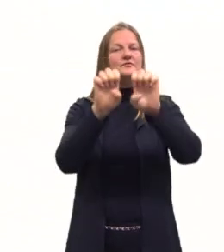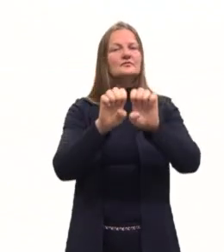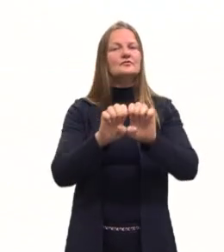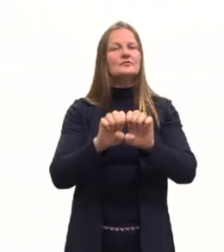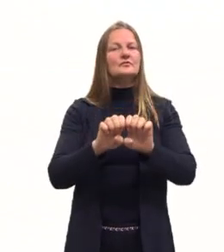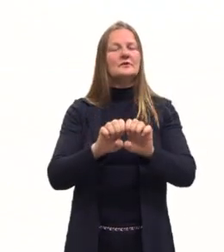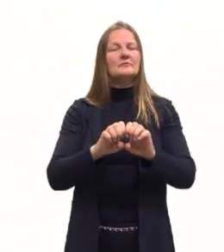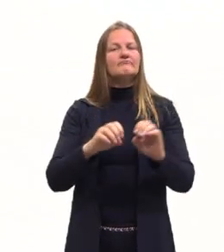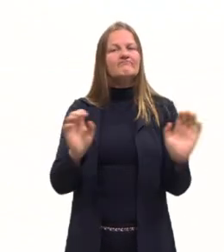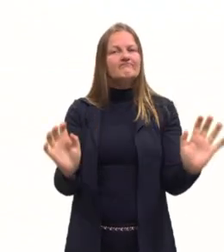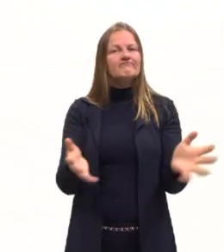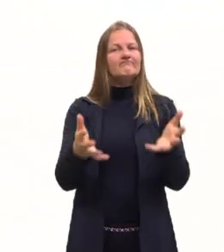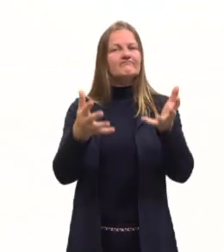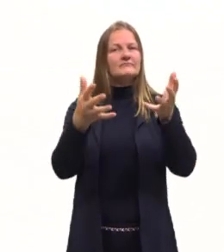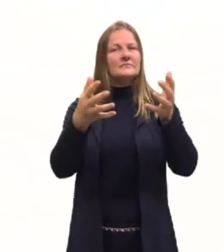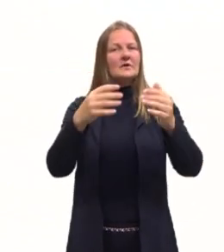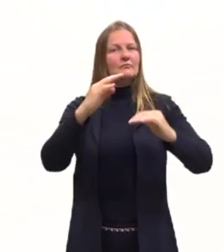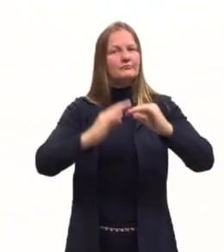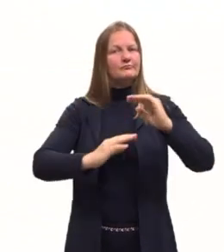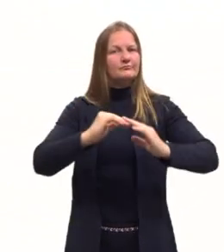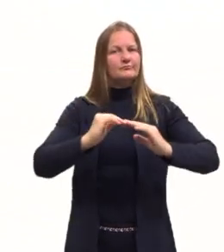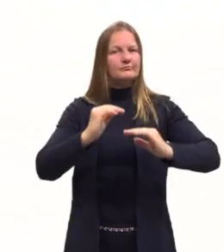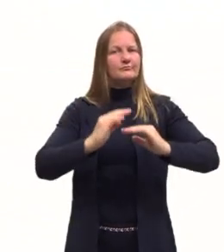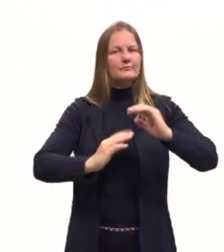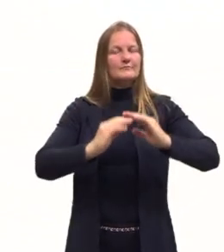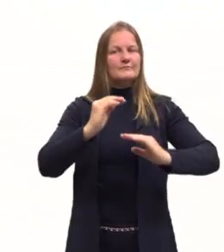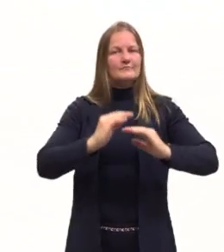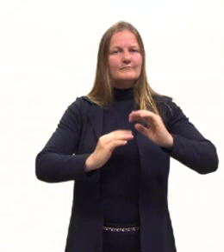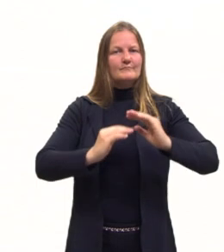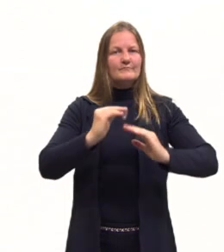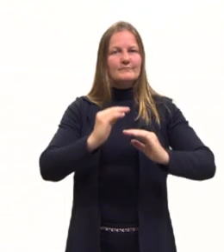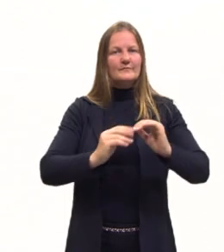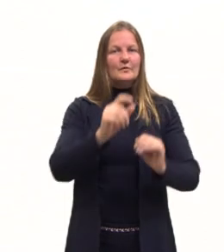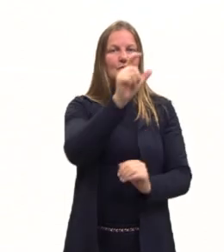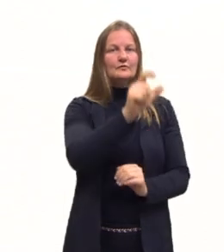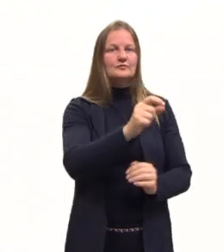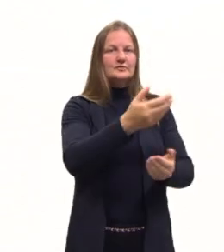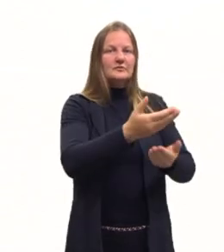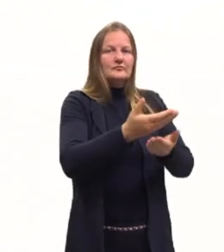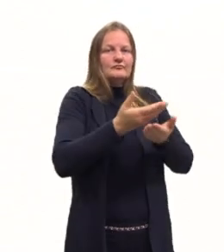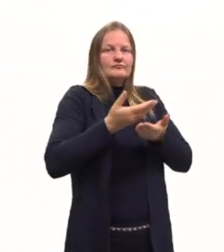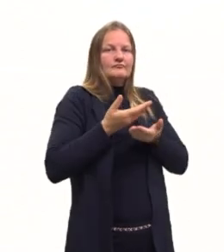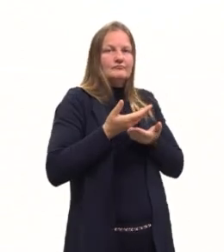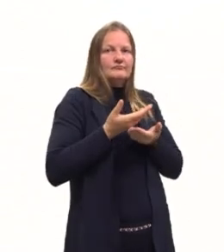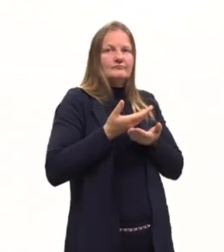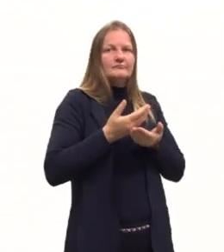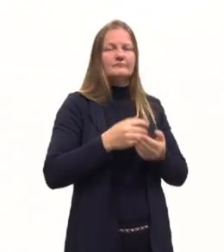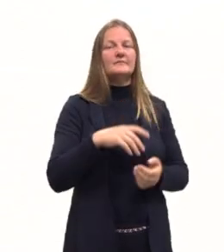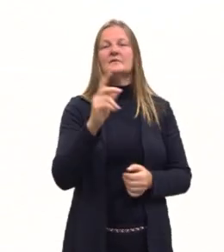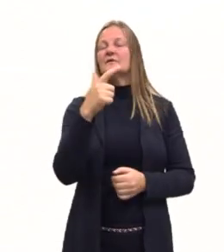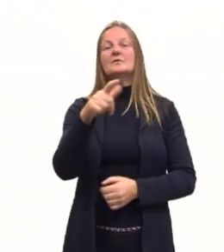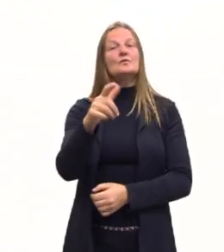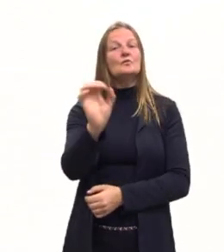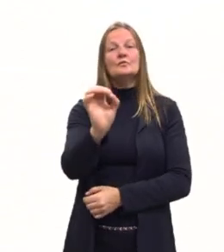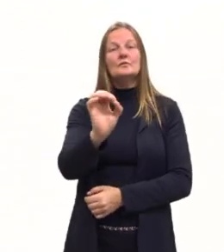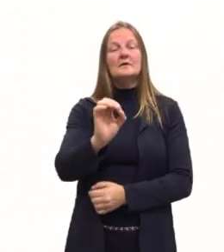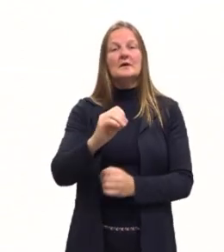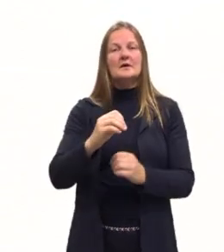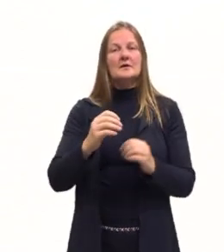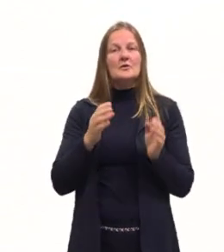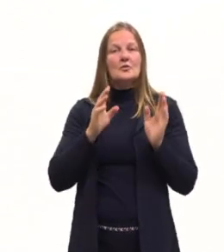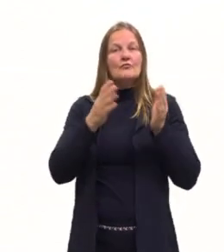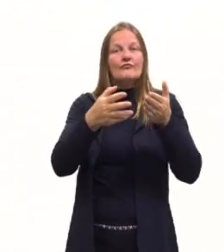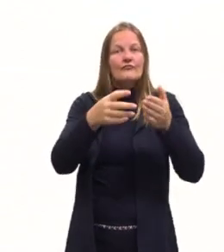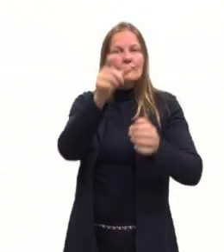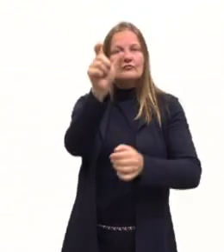enfatiza a ação. Aqui na voz passiva, eu não tenho mais a ênfase no